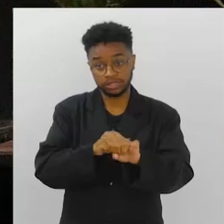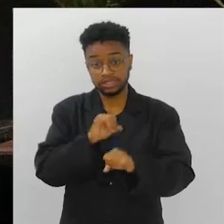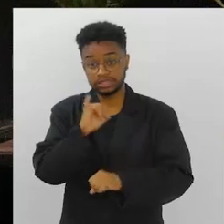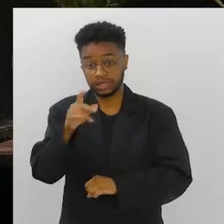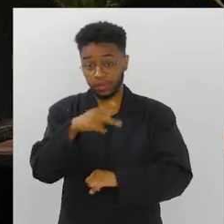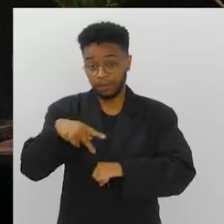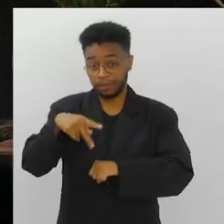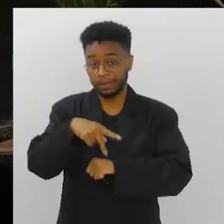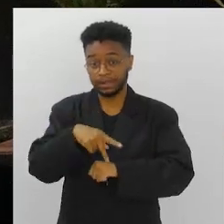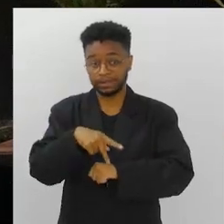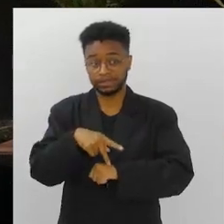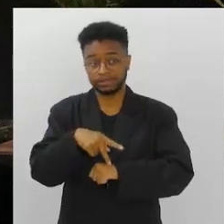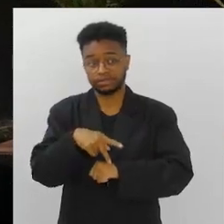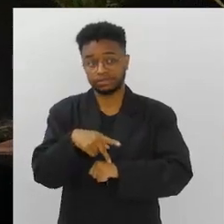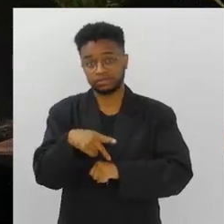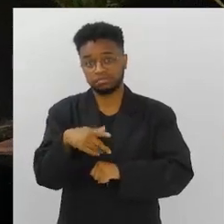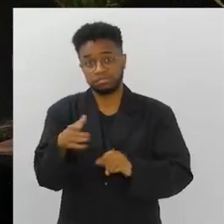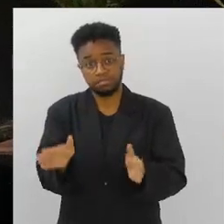em países